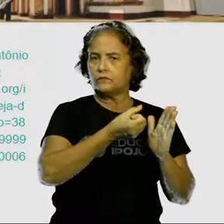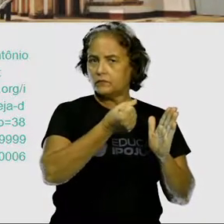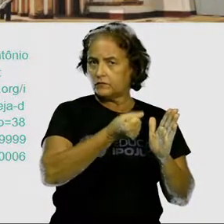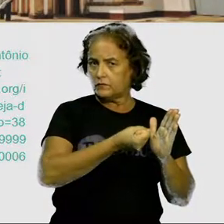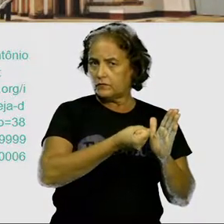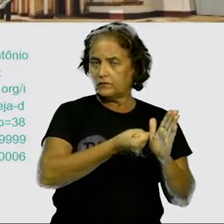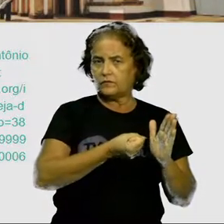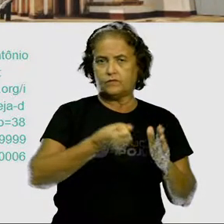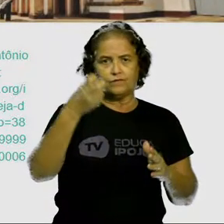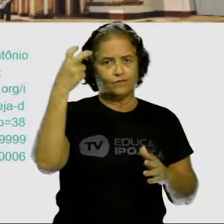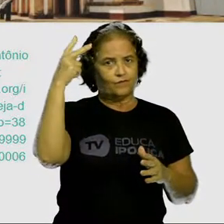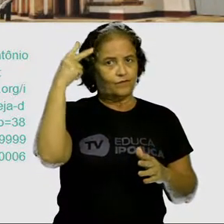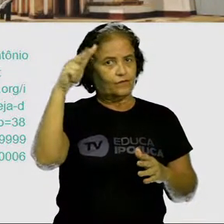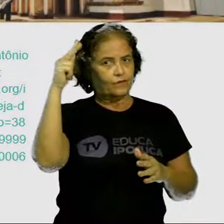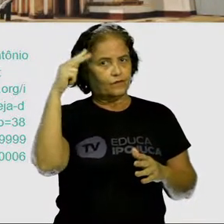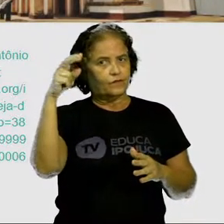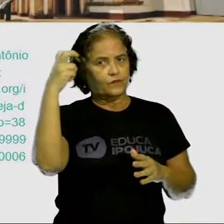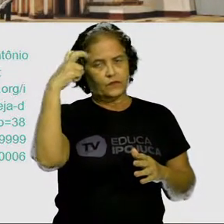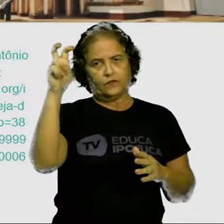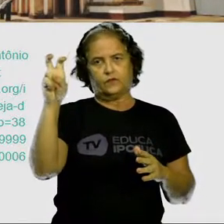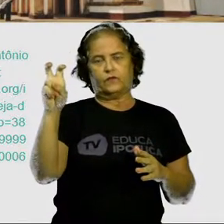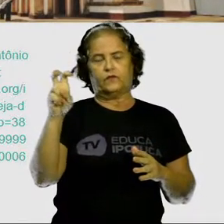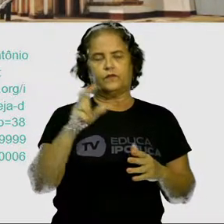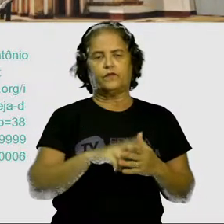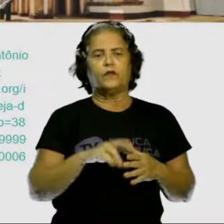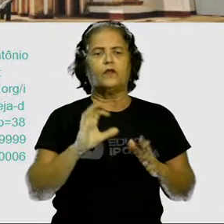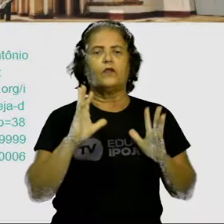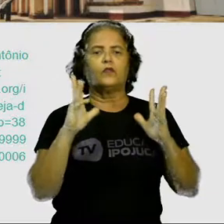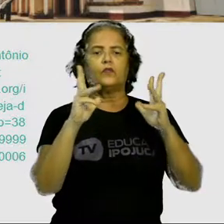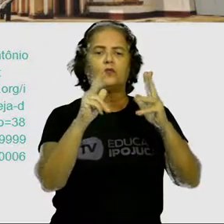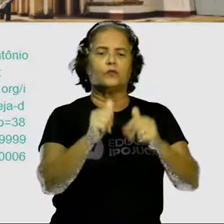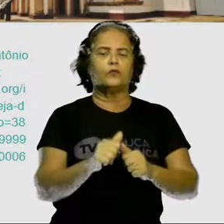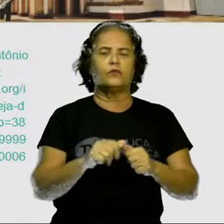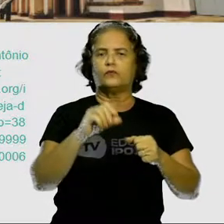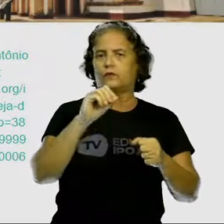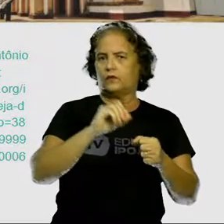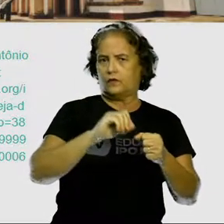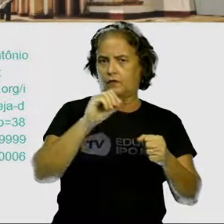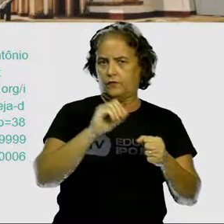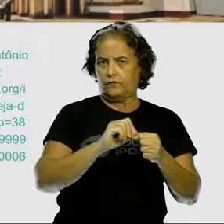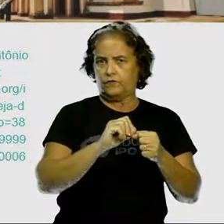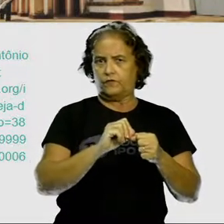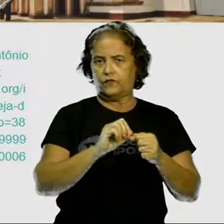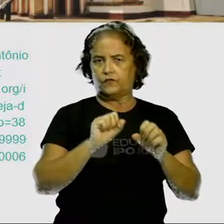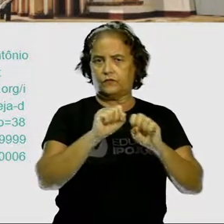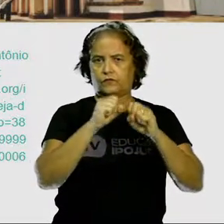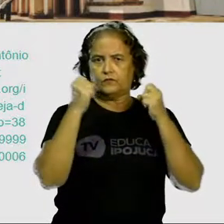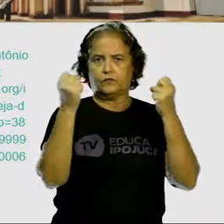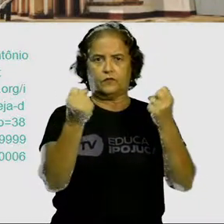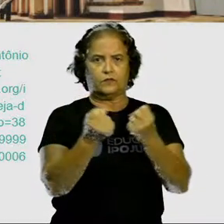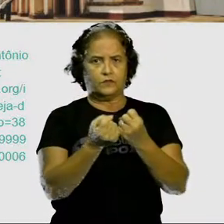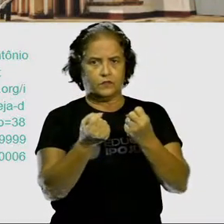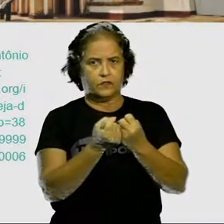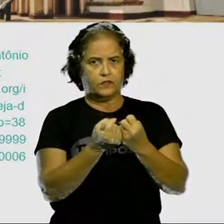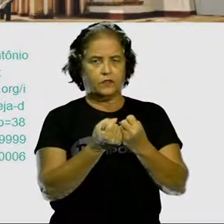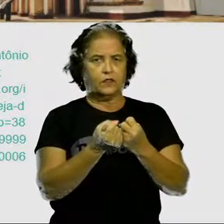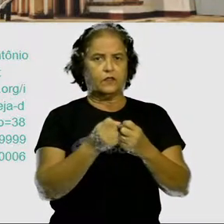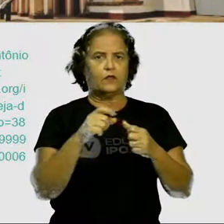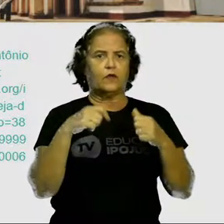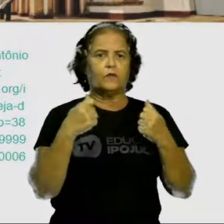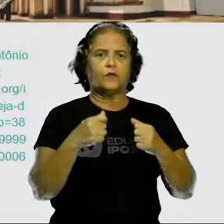Nós consideramos como patrimônio histórico e cultural tudo aquilo que é produzido por uma sociedade. Seja essa produção